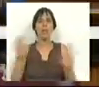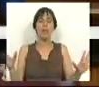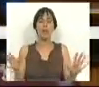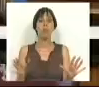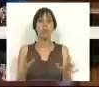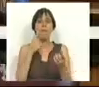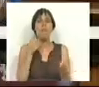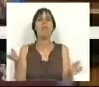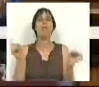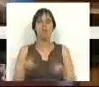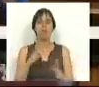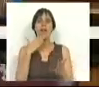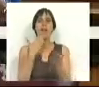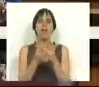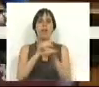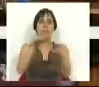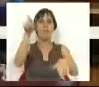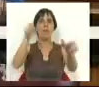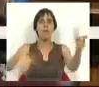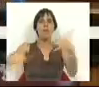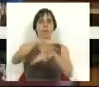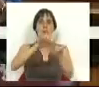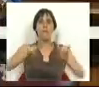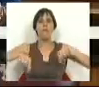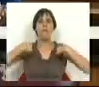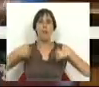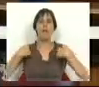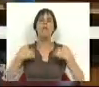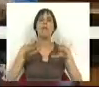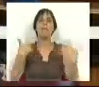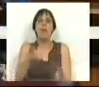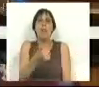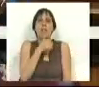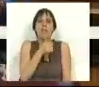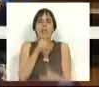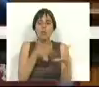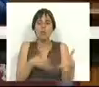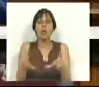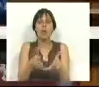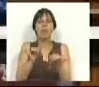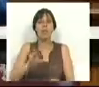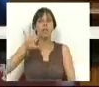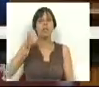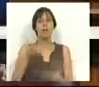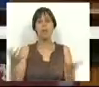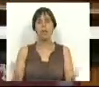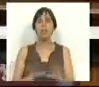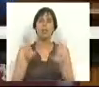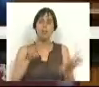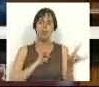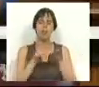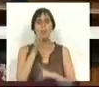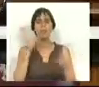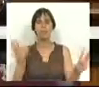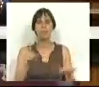República para voltarmos a dar a palavra ao povo para que o povo português possa determinar dos destinos deste país. Mas, Sr.